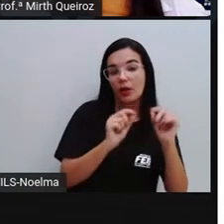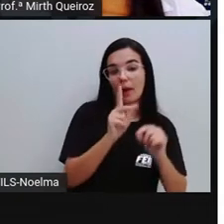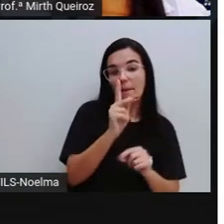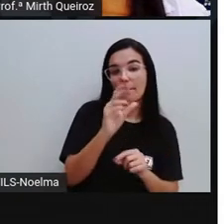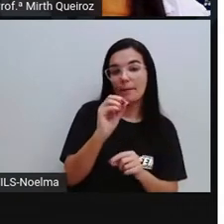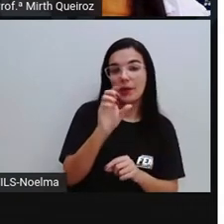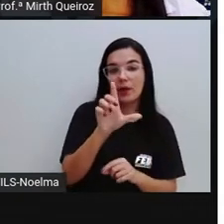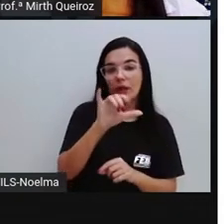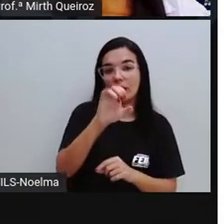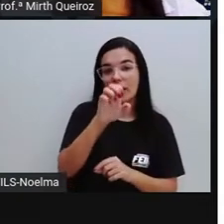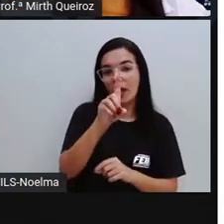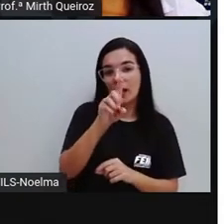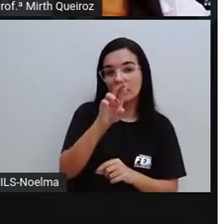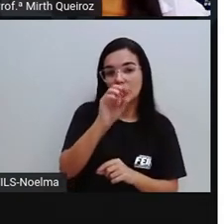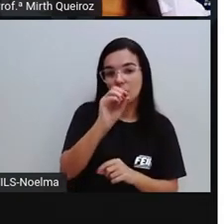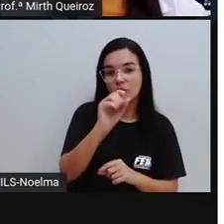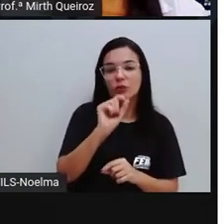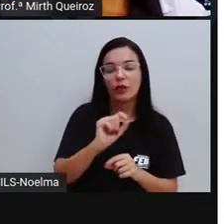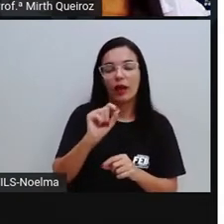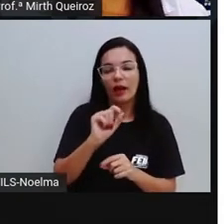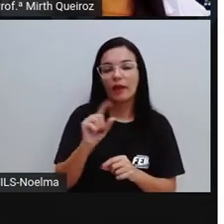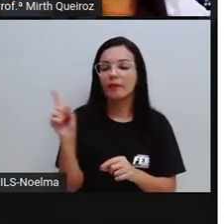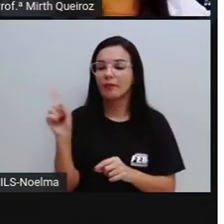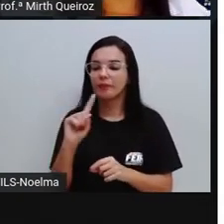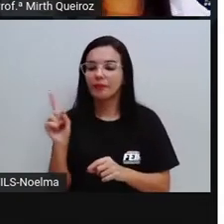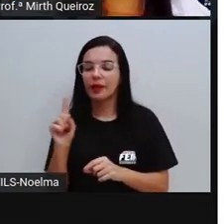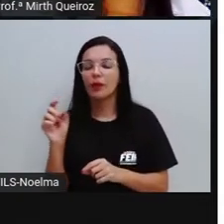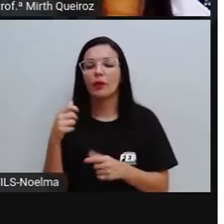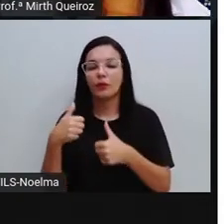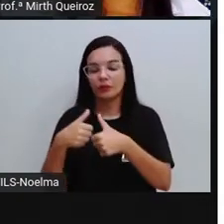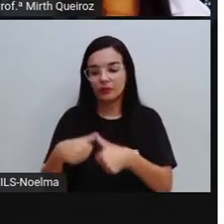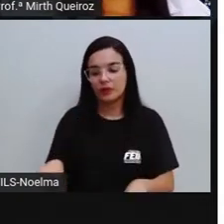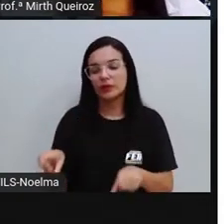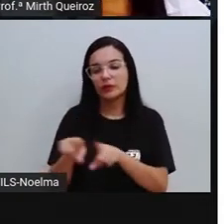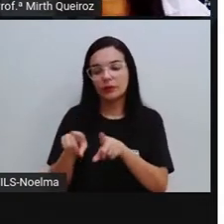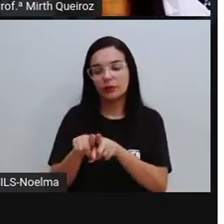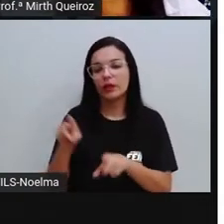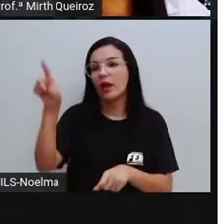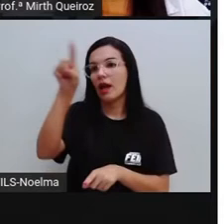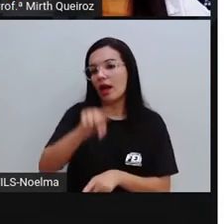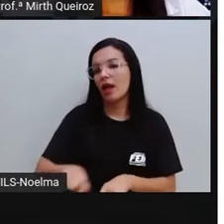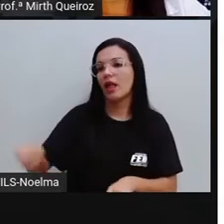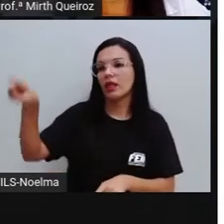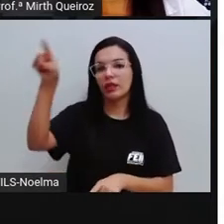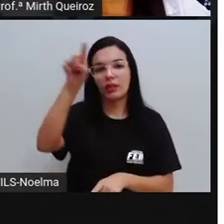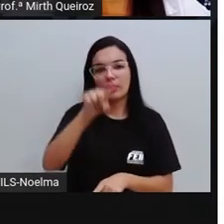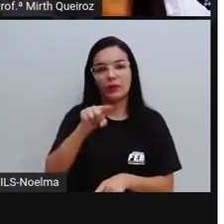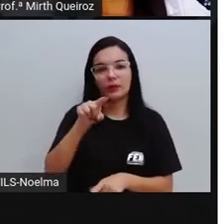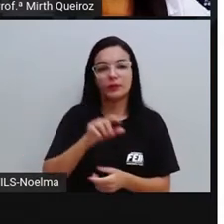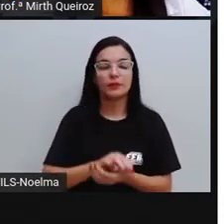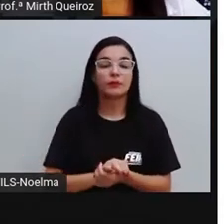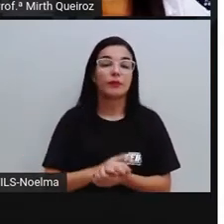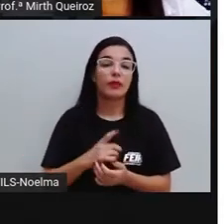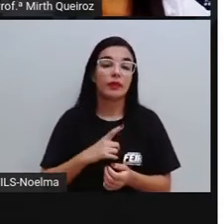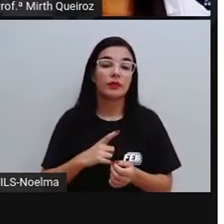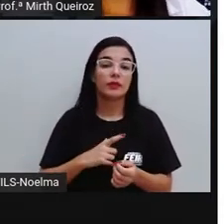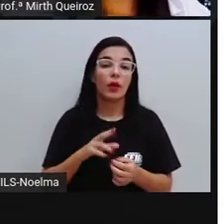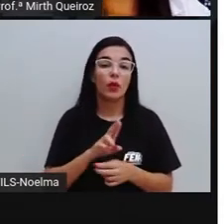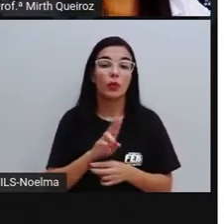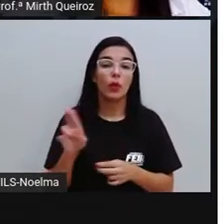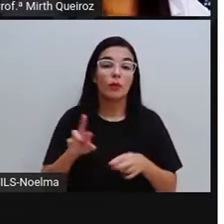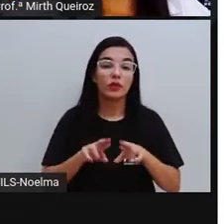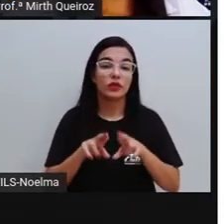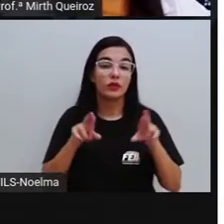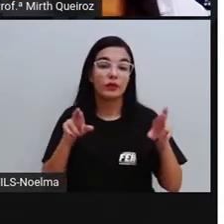poliedros que são chamados corpos redondos. E como o próprio nome diz, a diferença entre